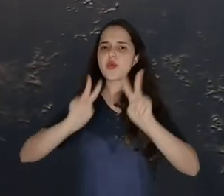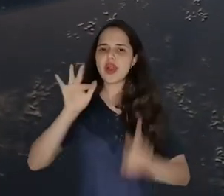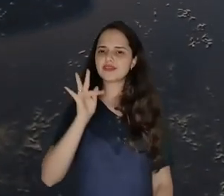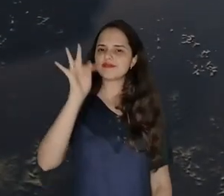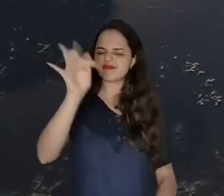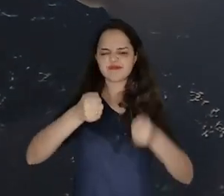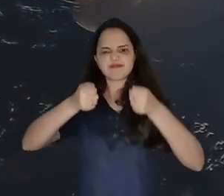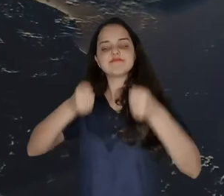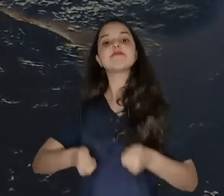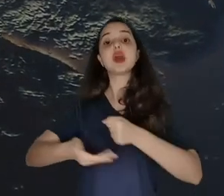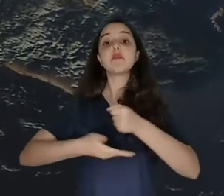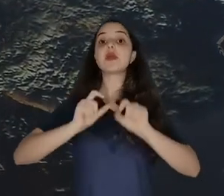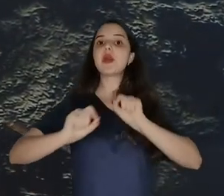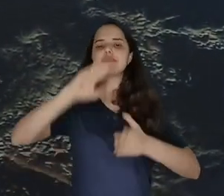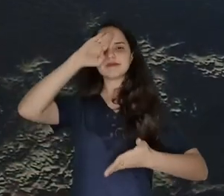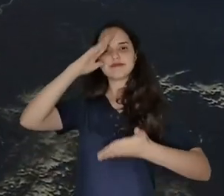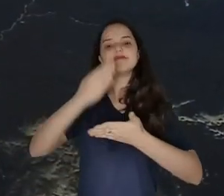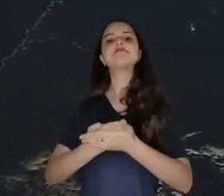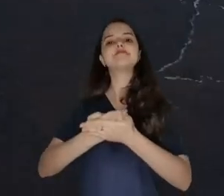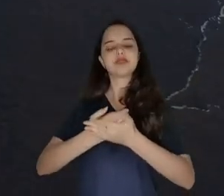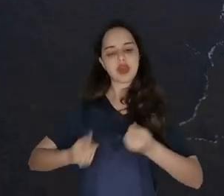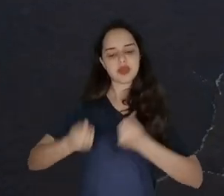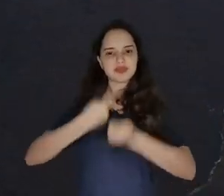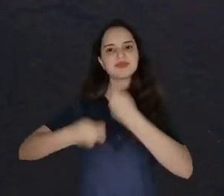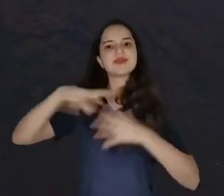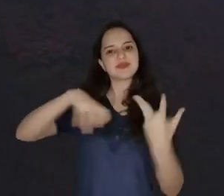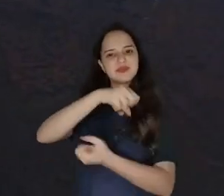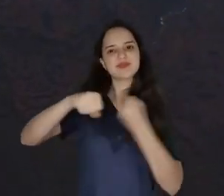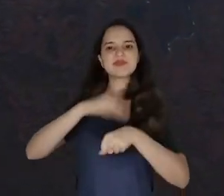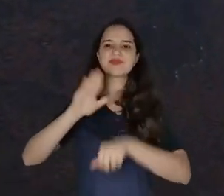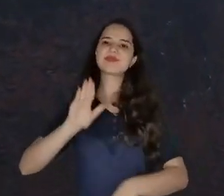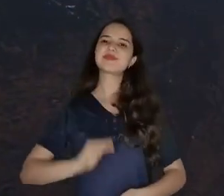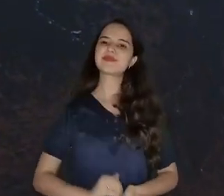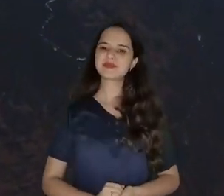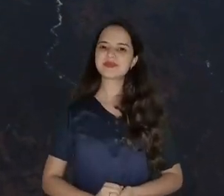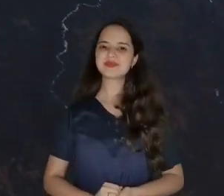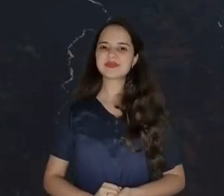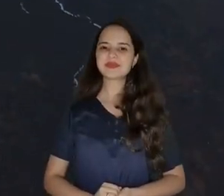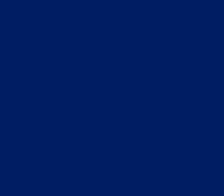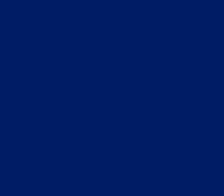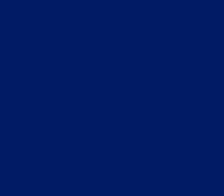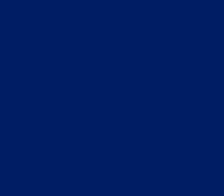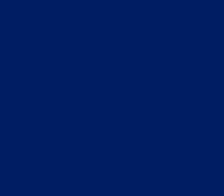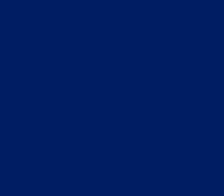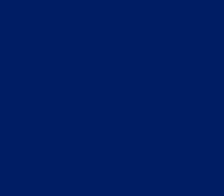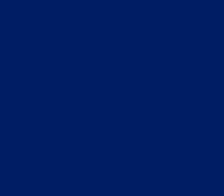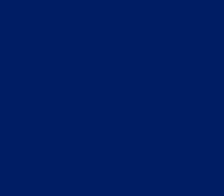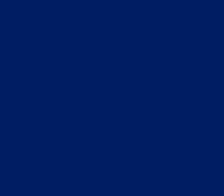visão de futuro firmemente baseada na crença de uma economia mais sustentável. O é é